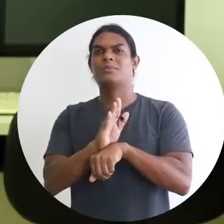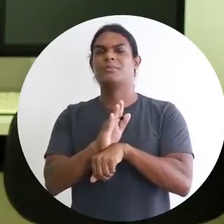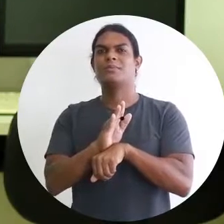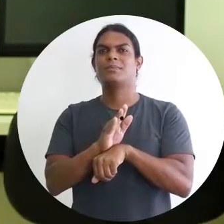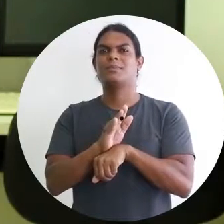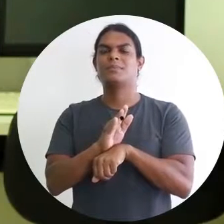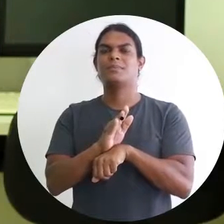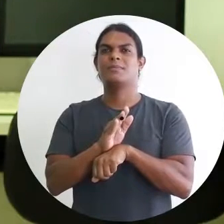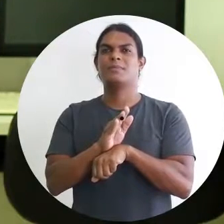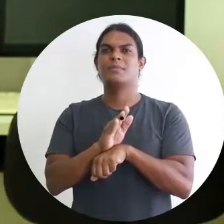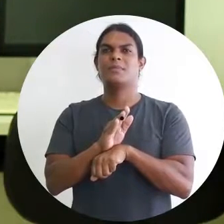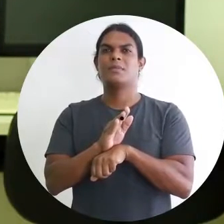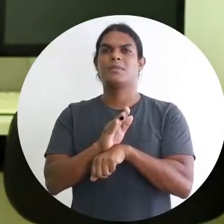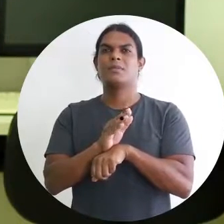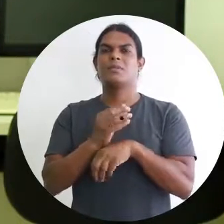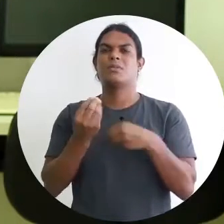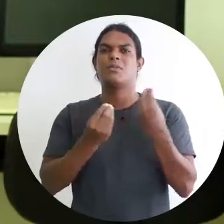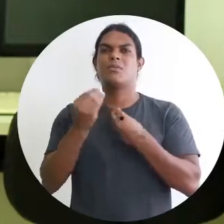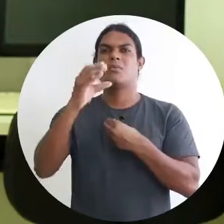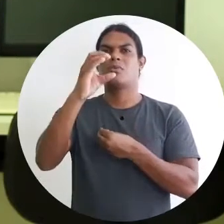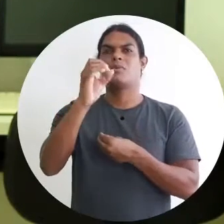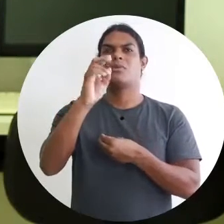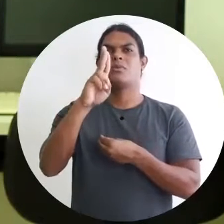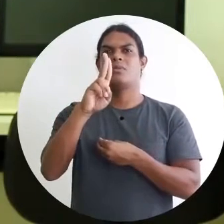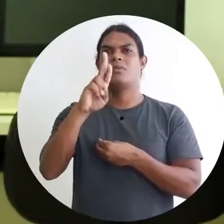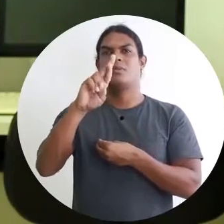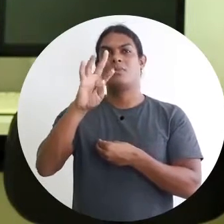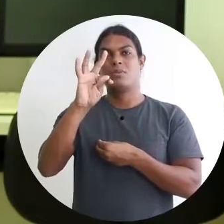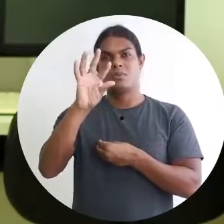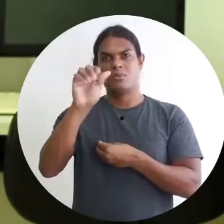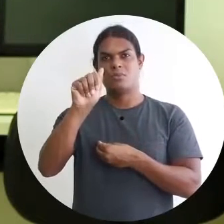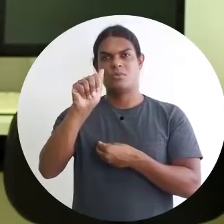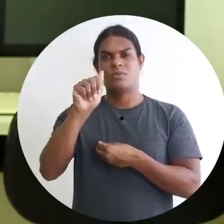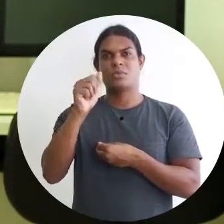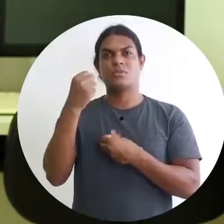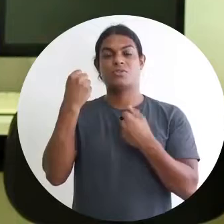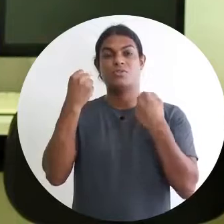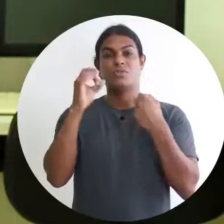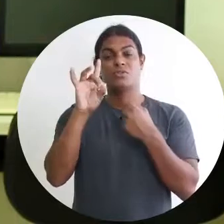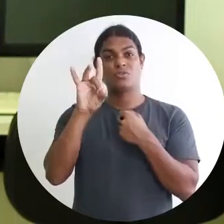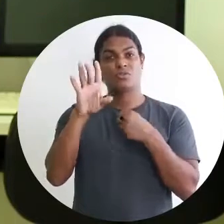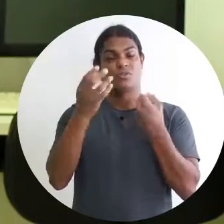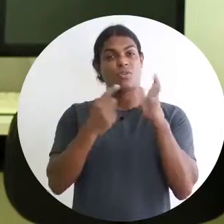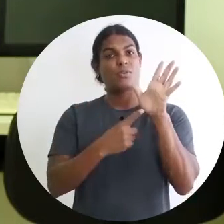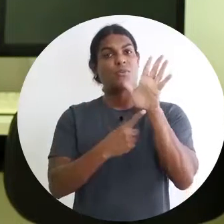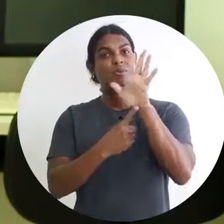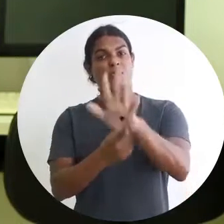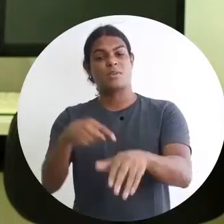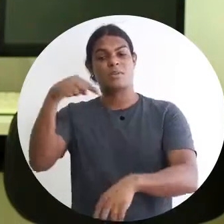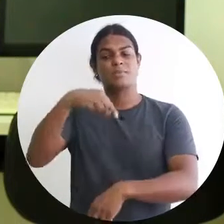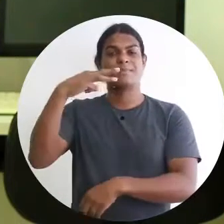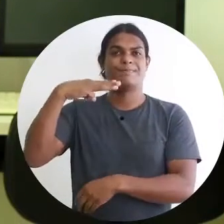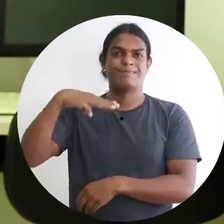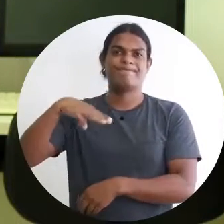Alguns filmes, como curta-metragem, são exibidos nesse museu também. Mas a gente precisa estar atento nas